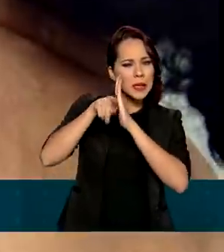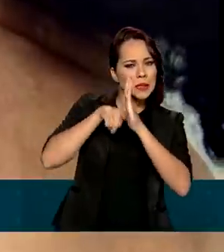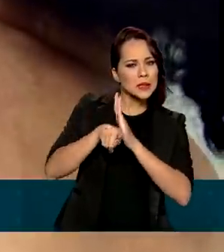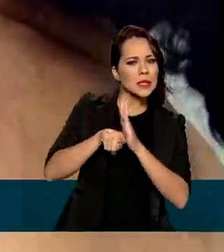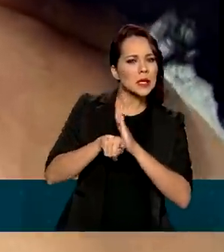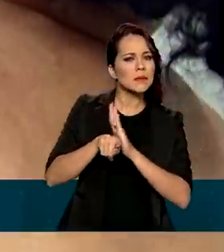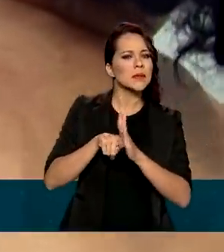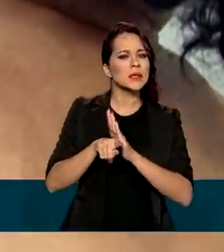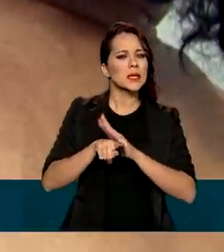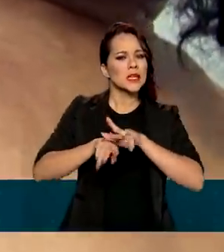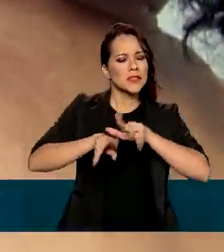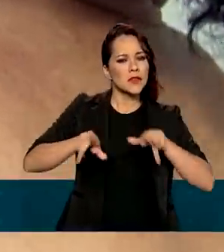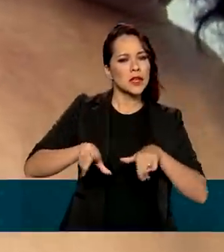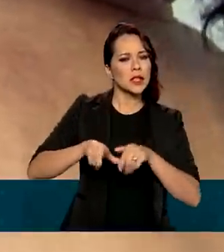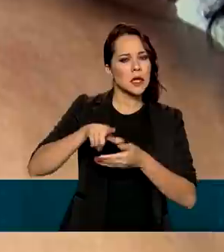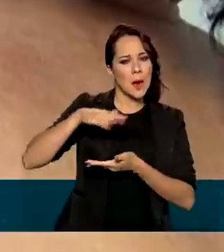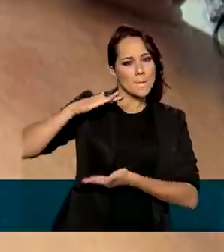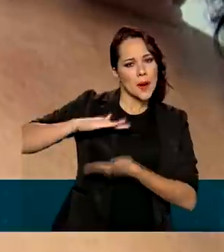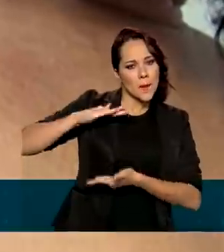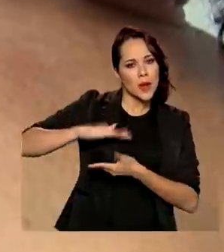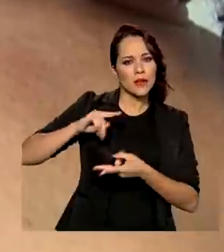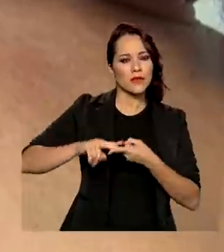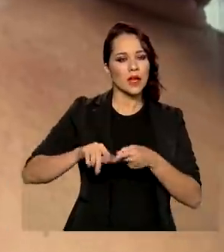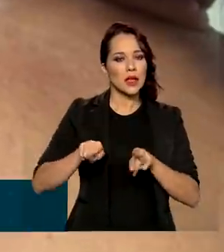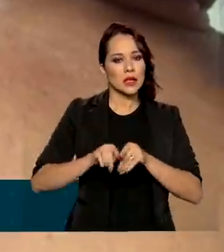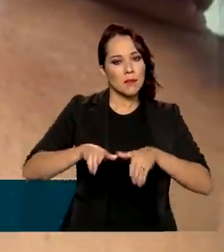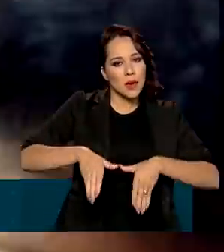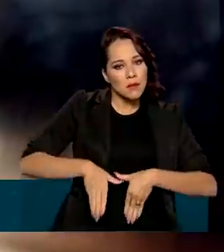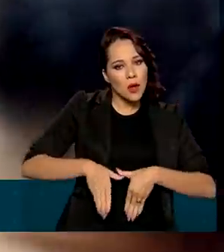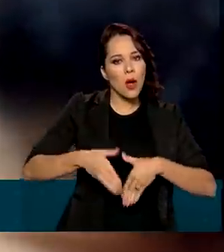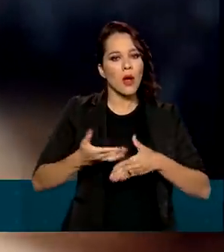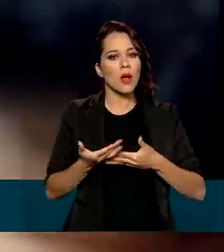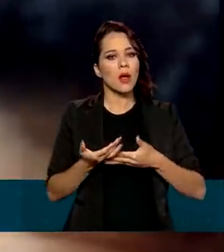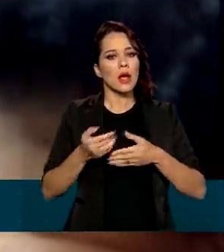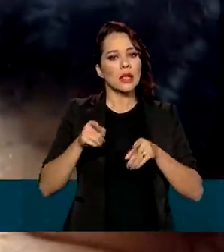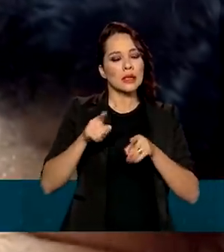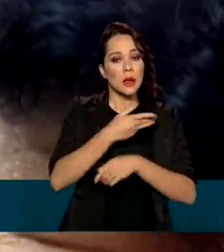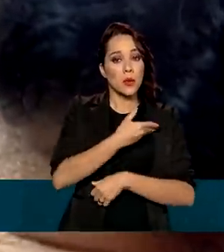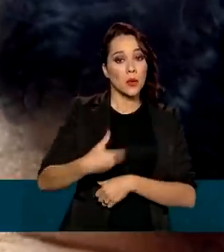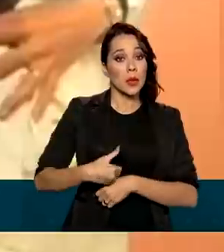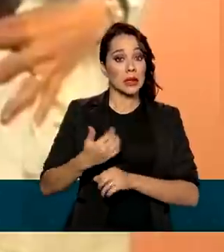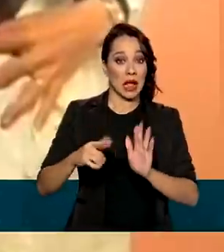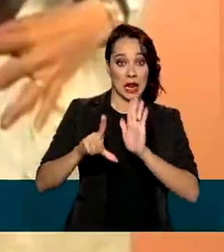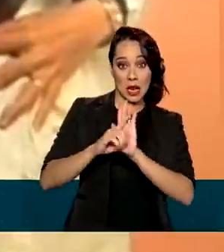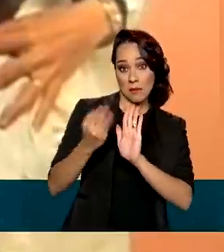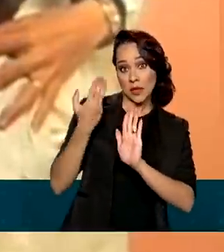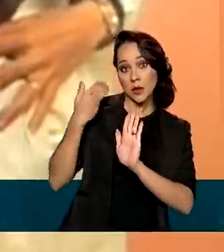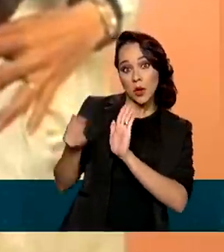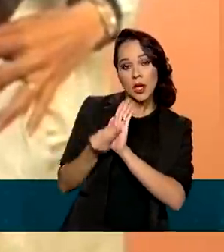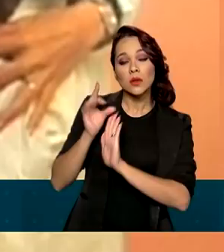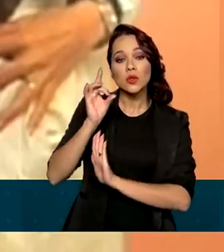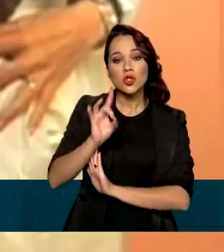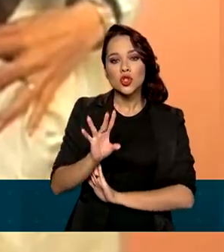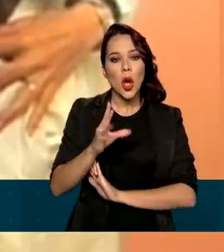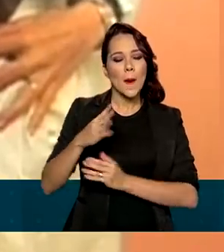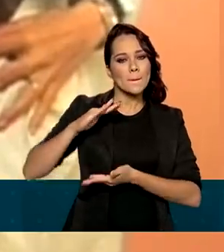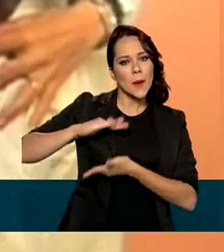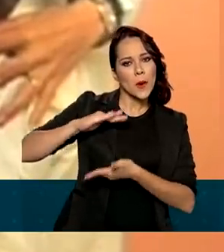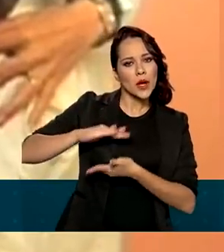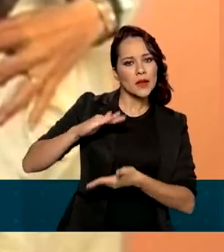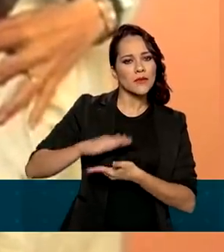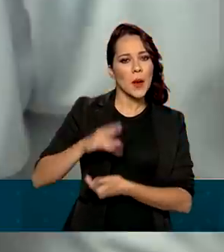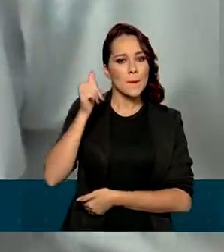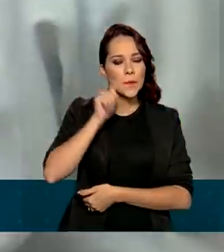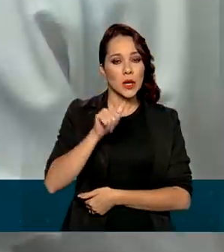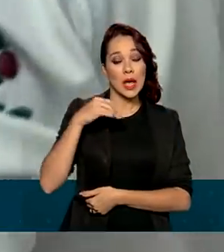citopatológicos, mamografia e colonoscopia na rede pública. Até então, a legislação estabelecia que fossem feitas mamografias